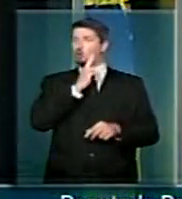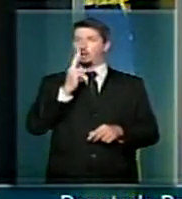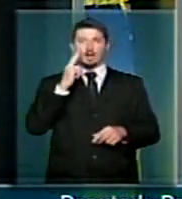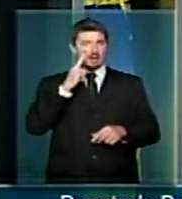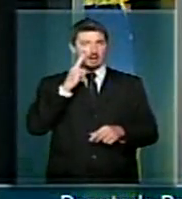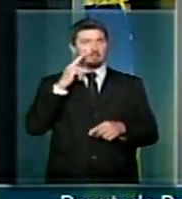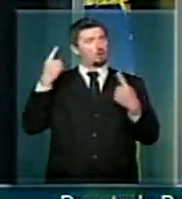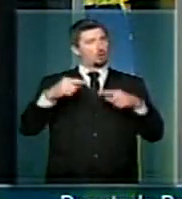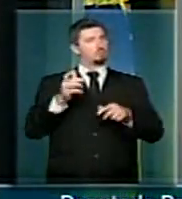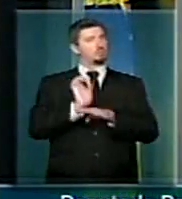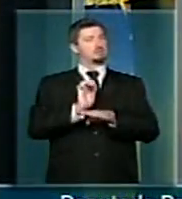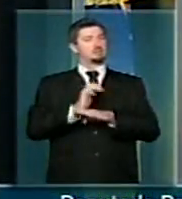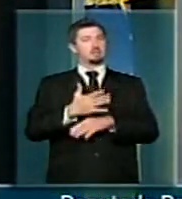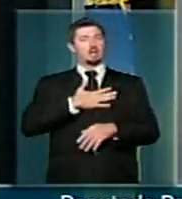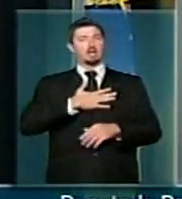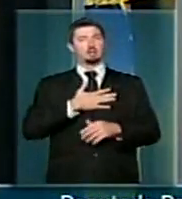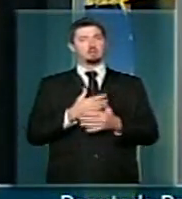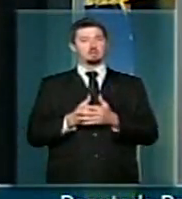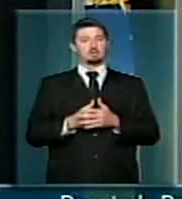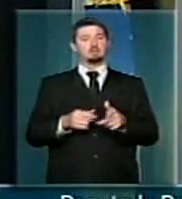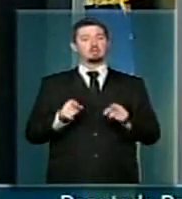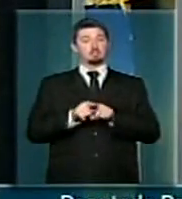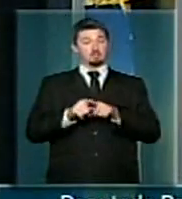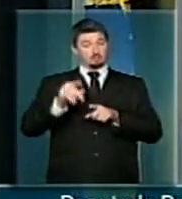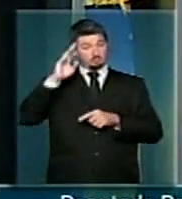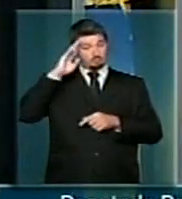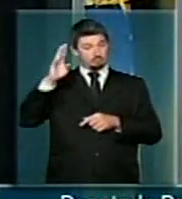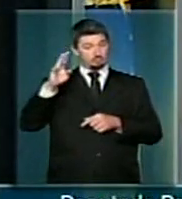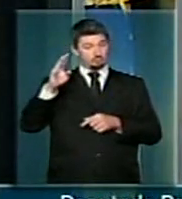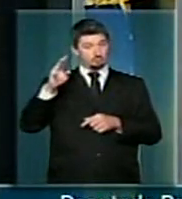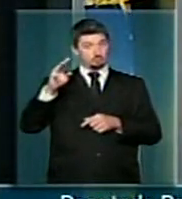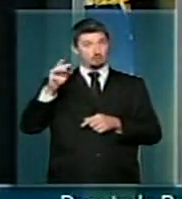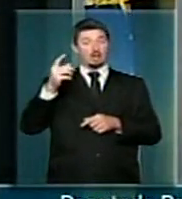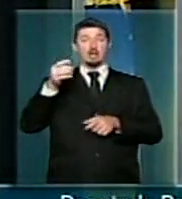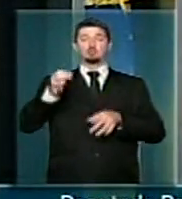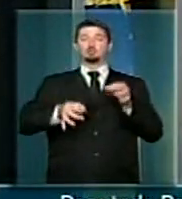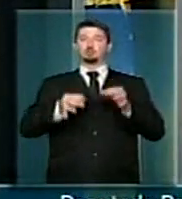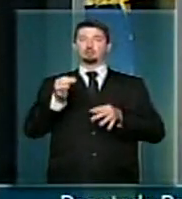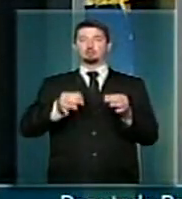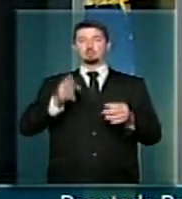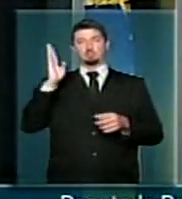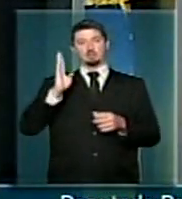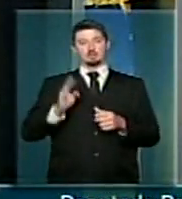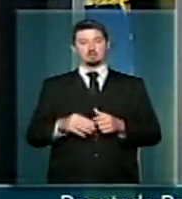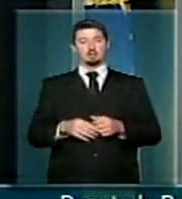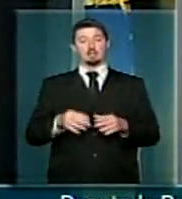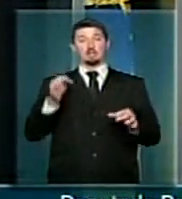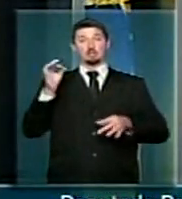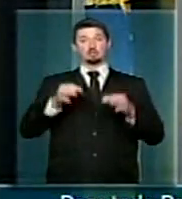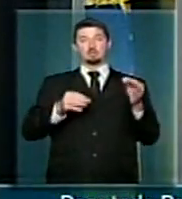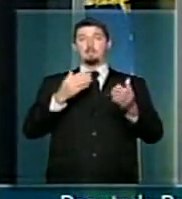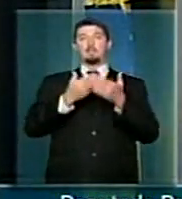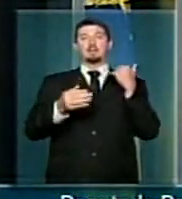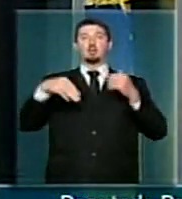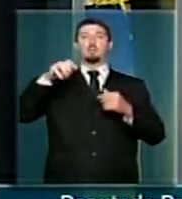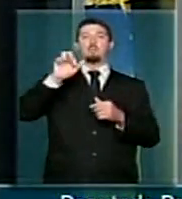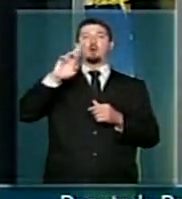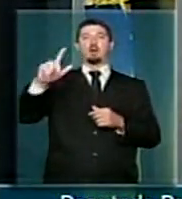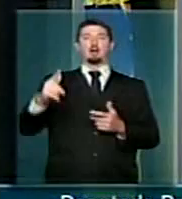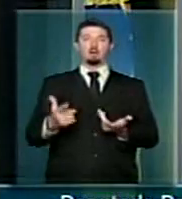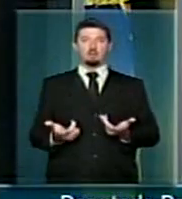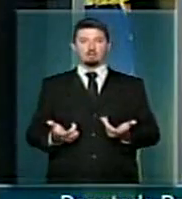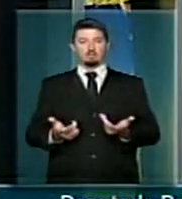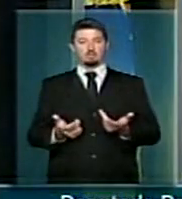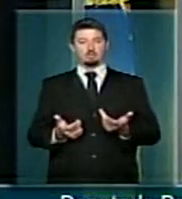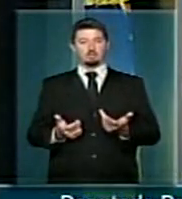contra o nosso Estado e contra, principalmente, o nosso Judiciário. O Judiciário se desmoralizou e está desmoralizado